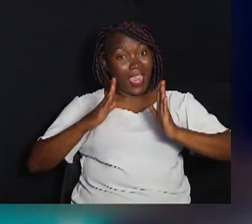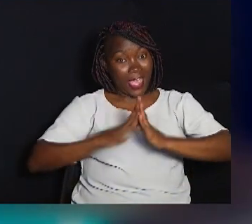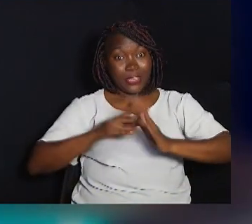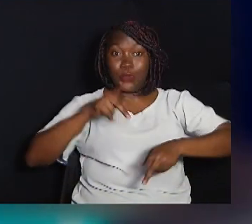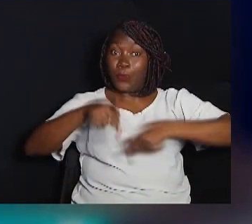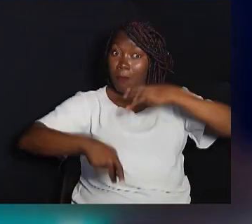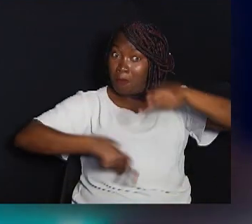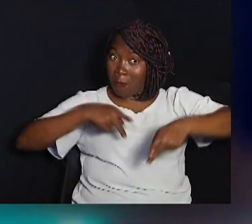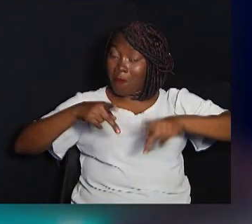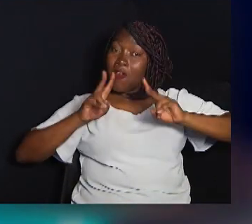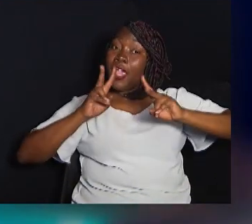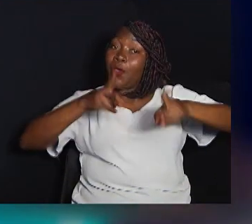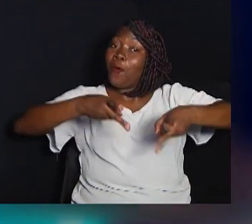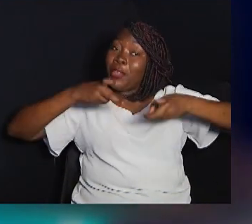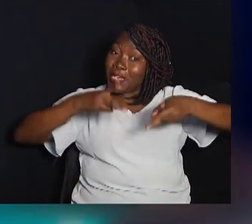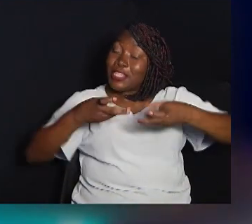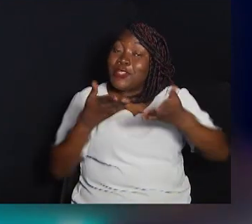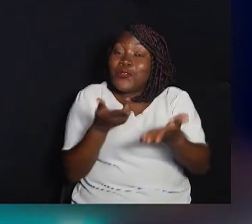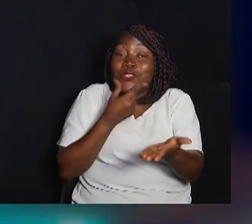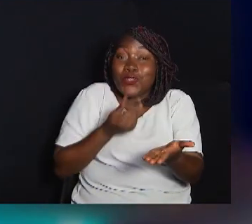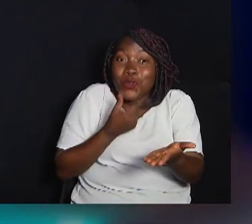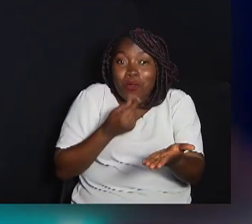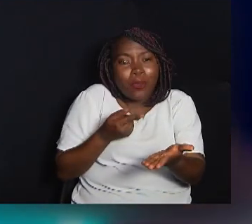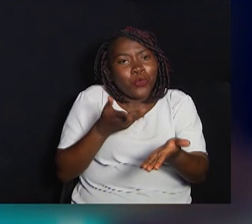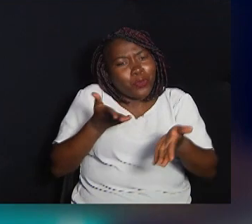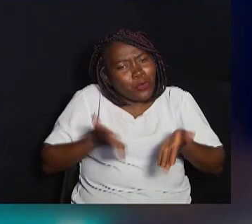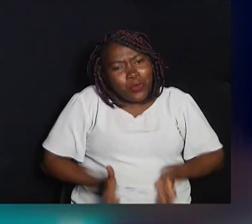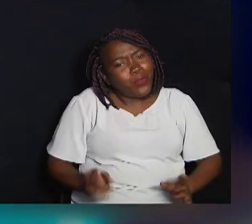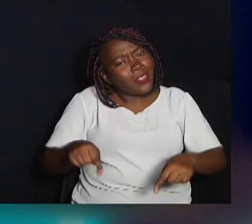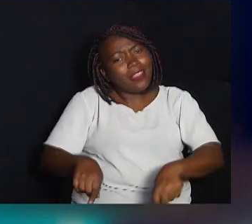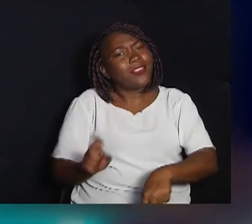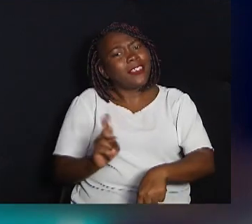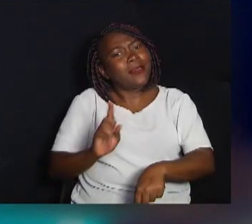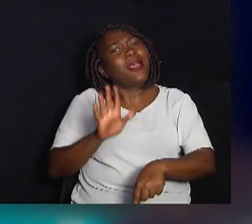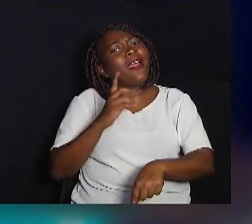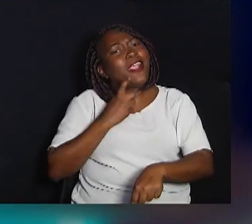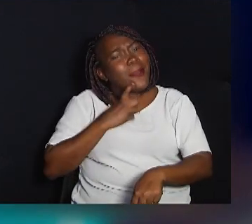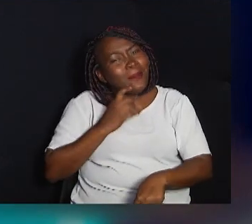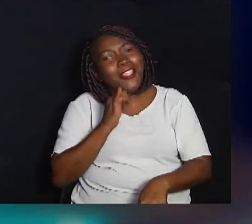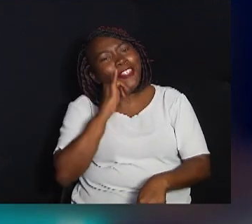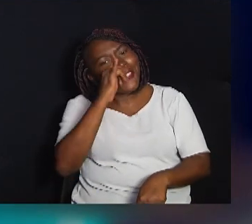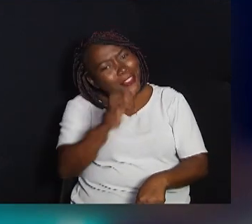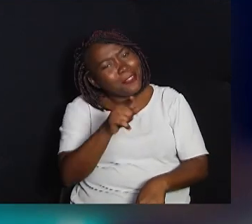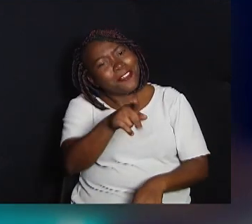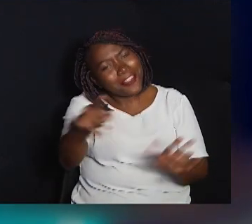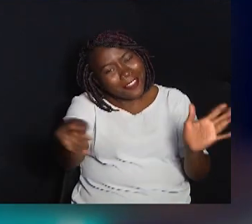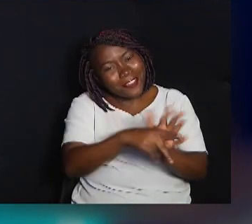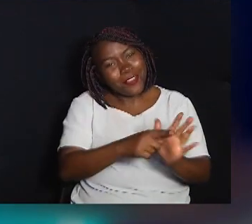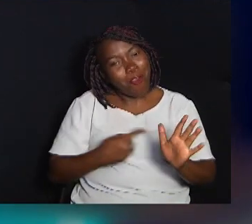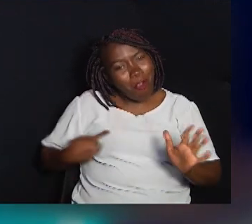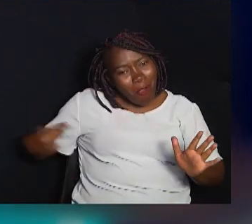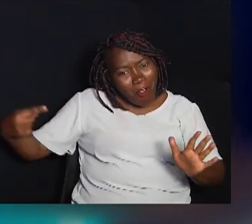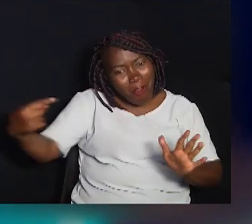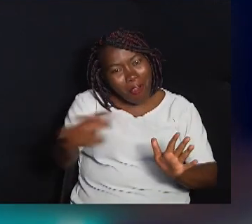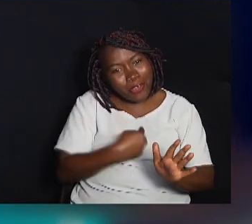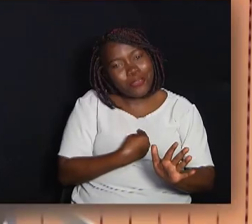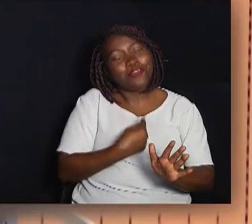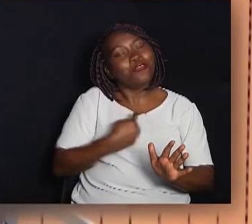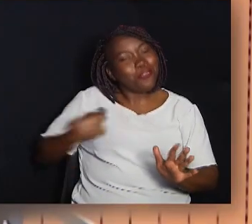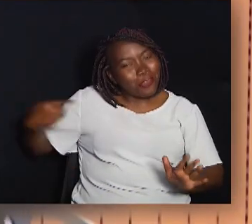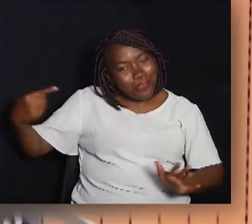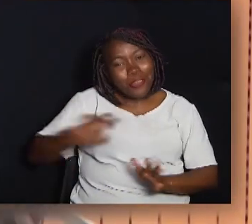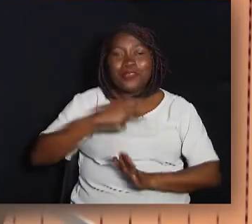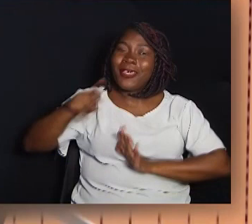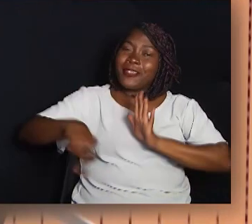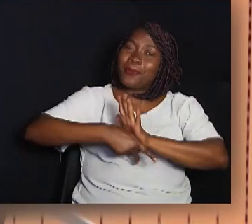Reconhecer o senhor, mesmo o senhor não sendo nascido aqui Campinas está dizendo para o senhor, o é nosso O senhor é nosso patrimônio